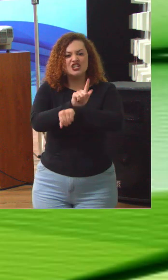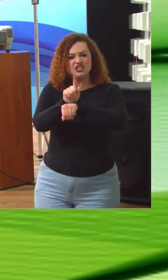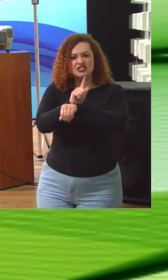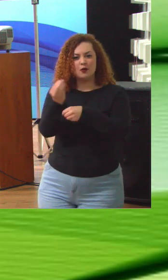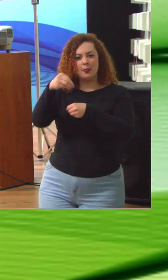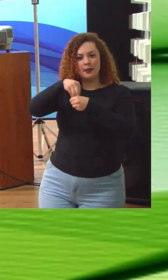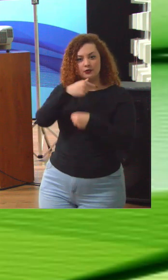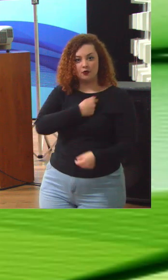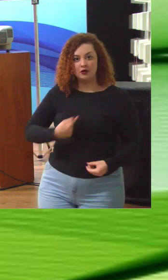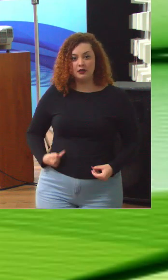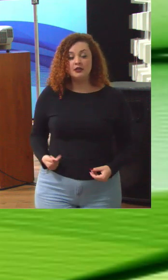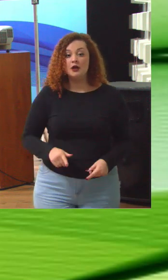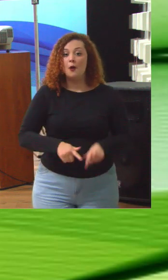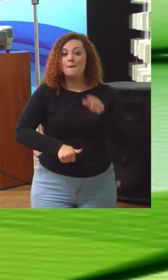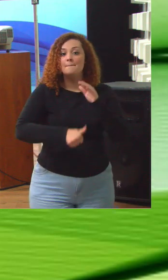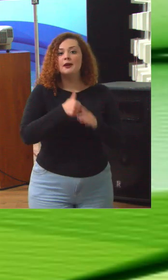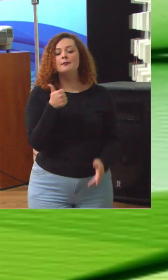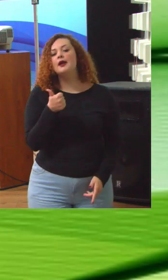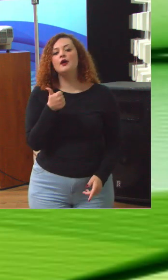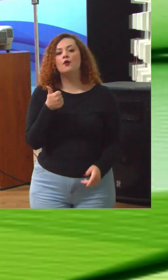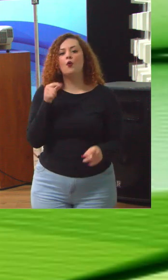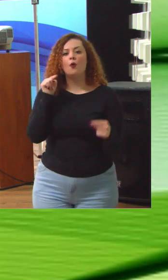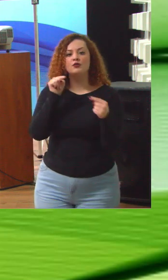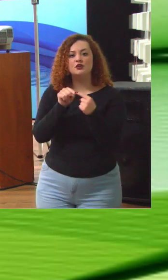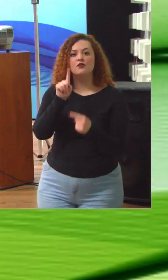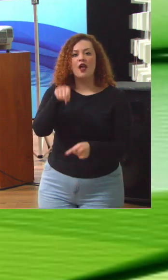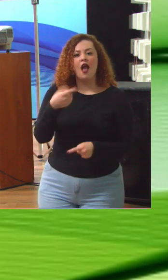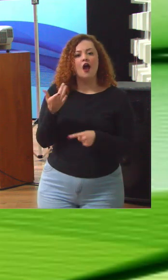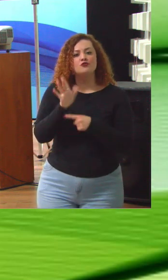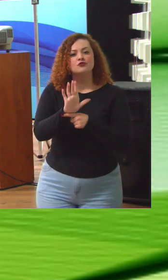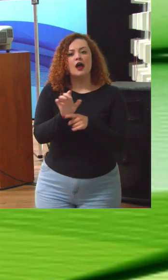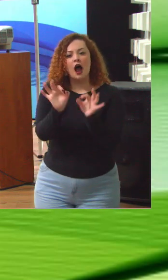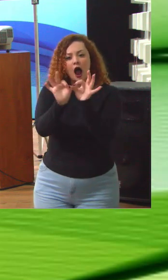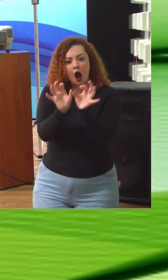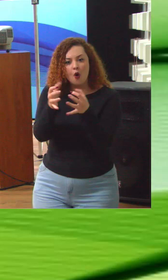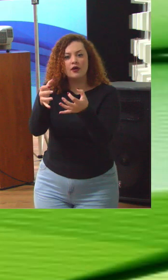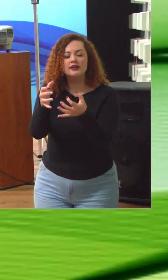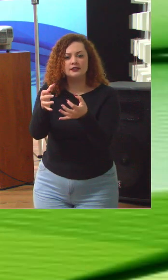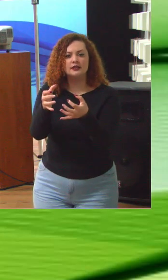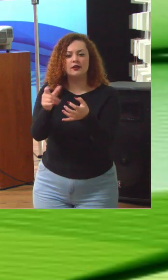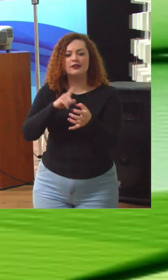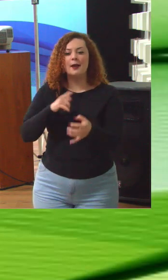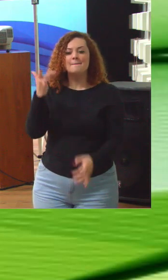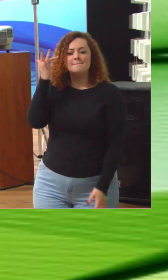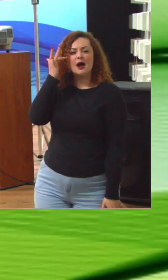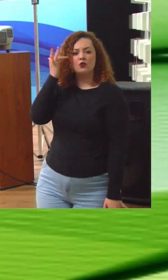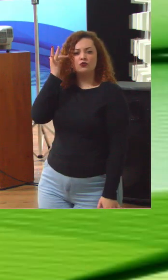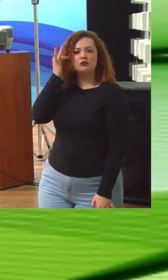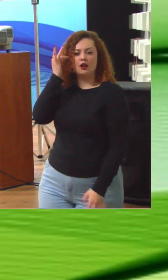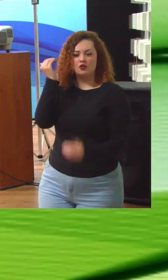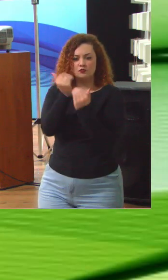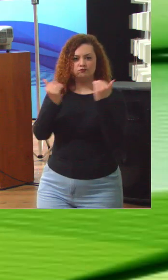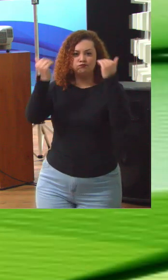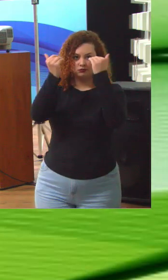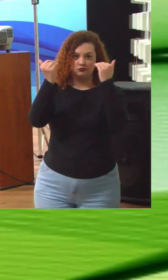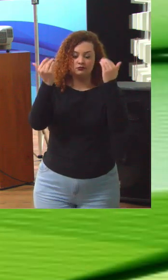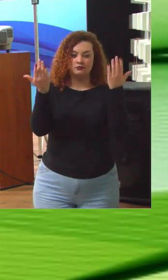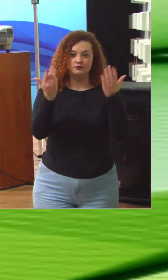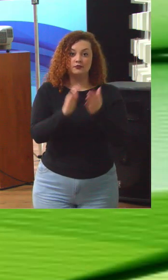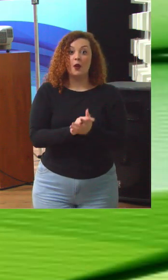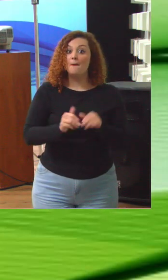primeiro objetivo é, de fato, ajudar as organizações públicas a ganhar maturidade em governança e gestão. Esse é o primeiro grande objetivo.